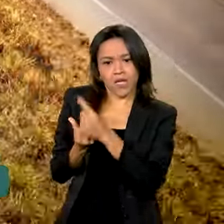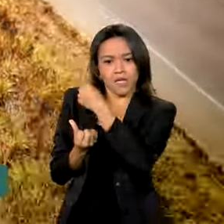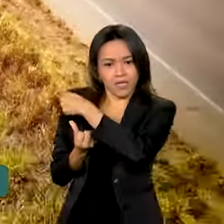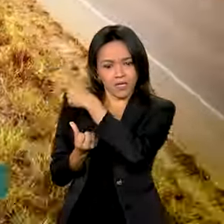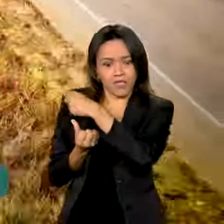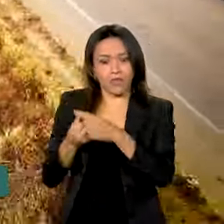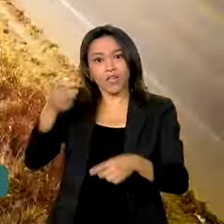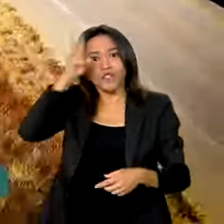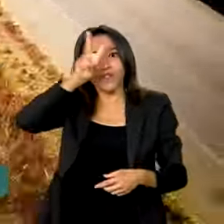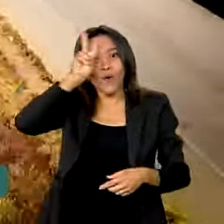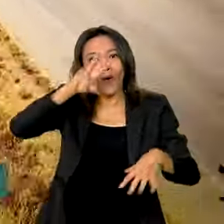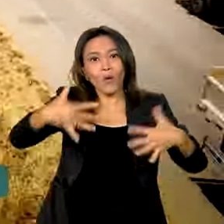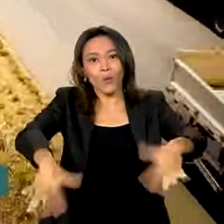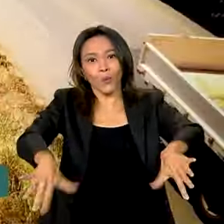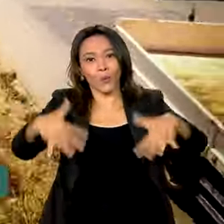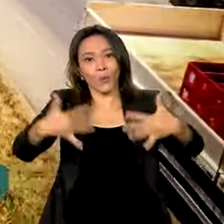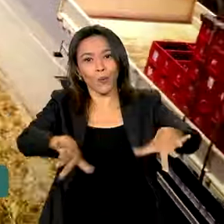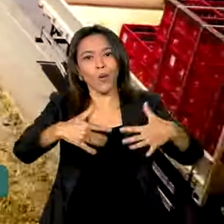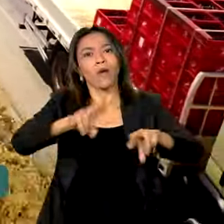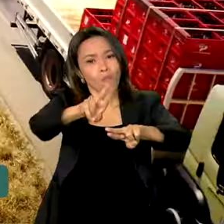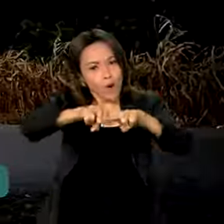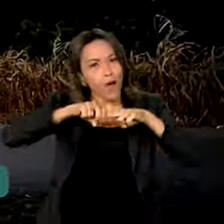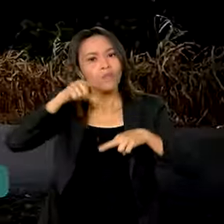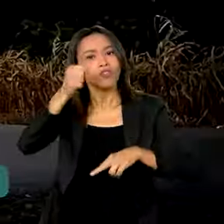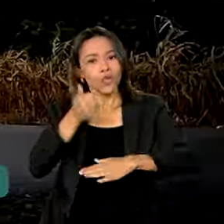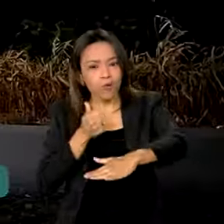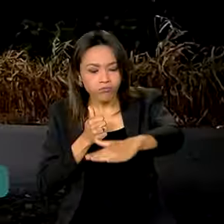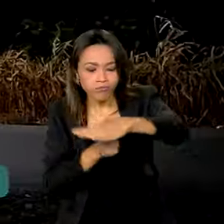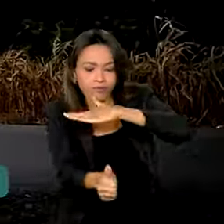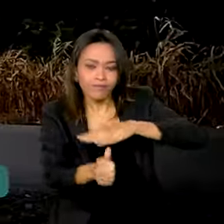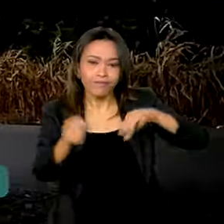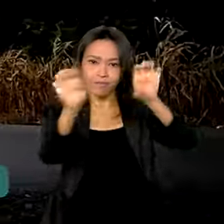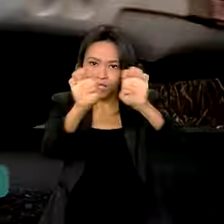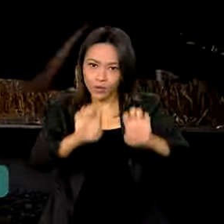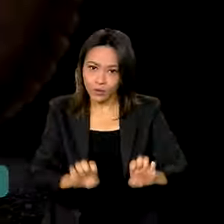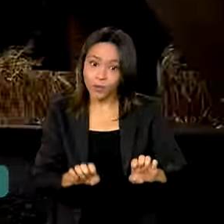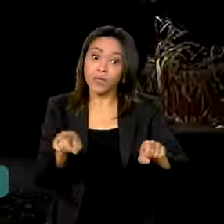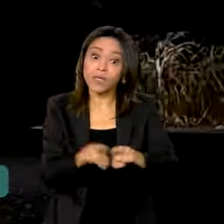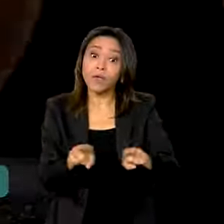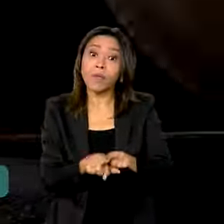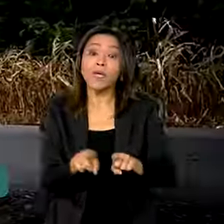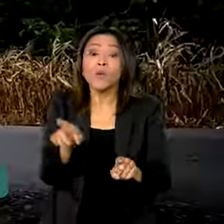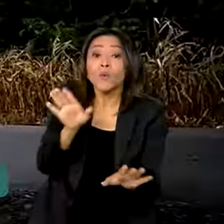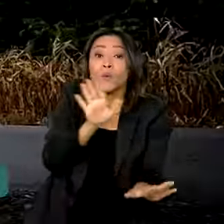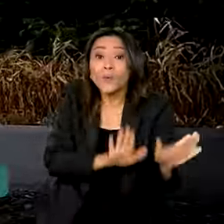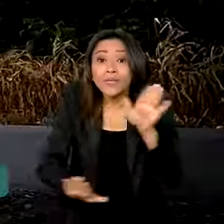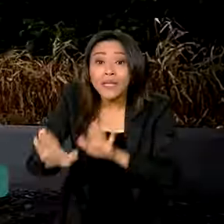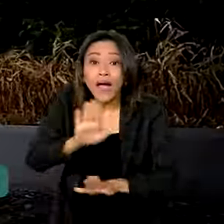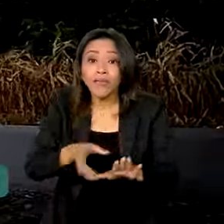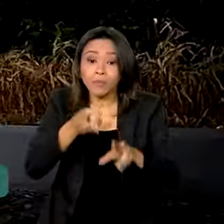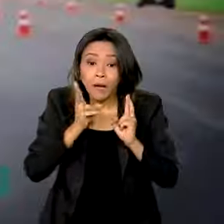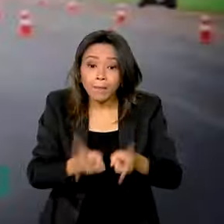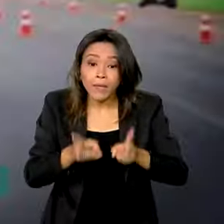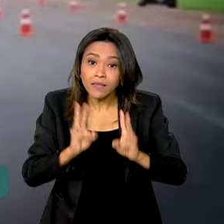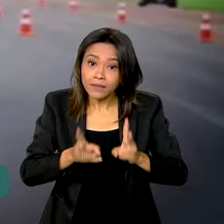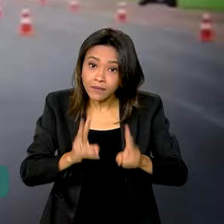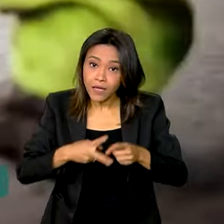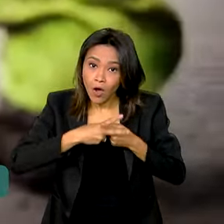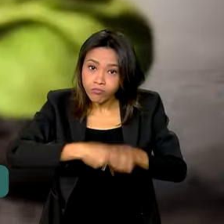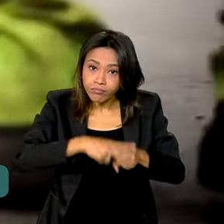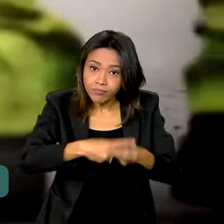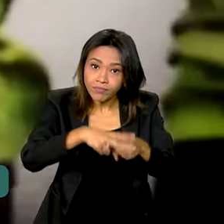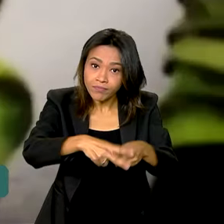histórico, fruto de investimento, mas também um cuidado com a manutenção do bem público, com a